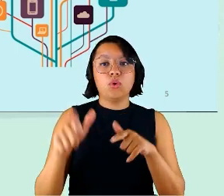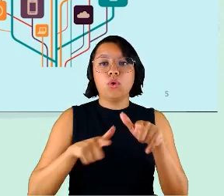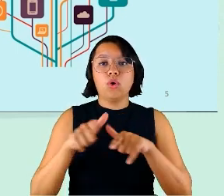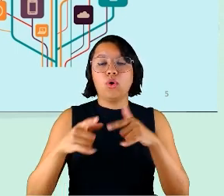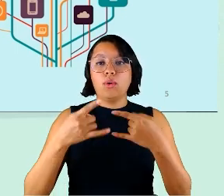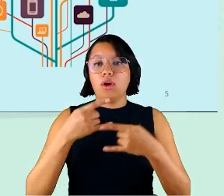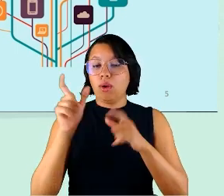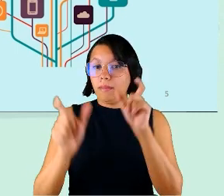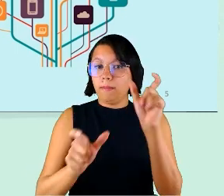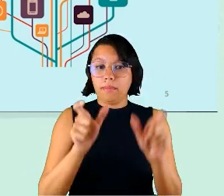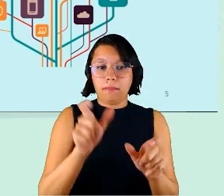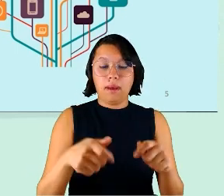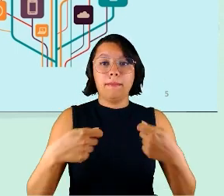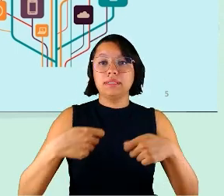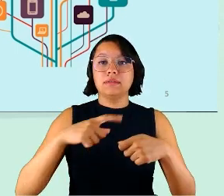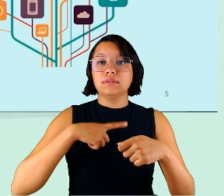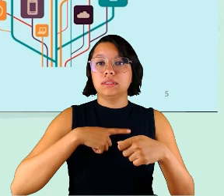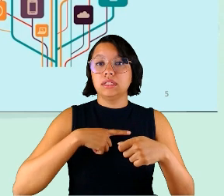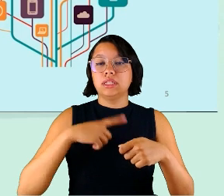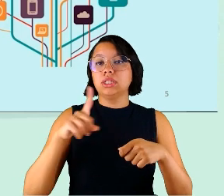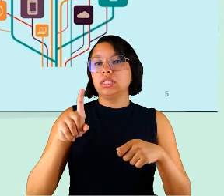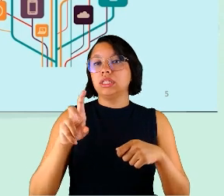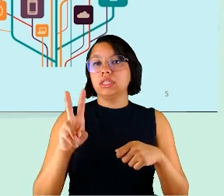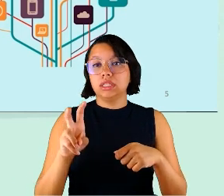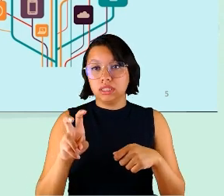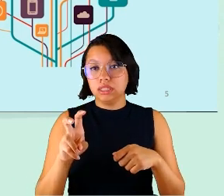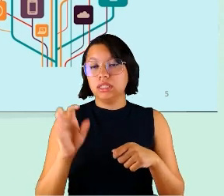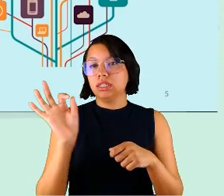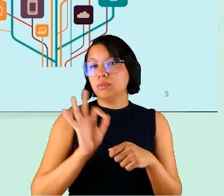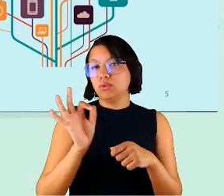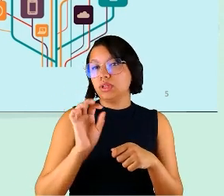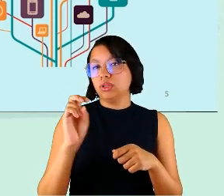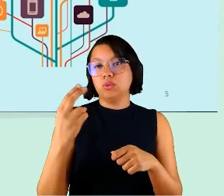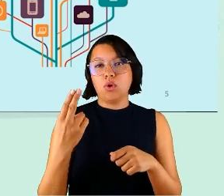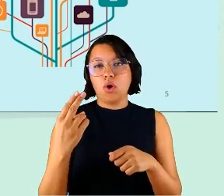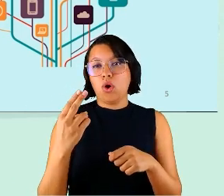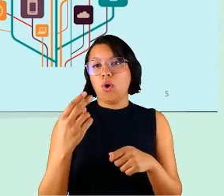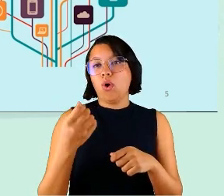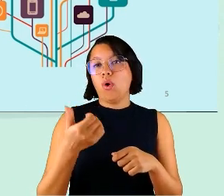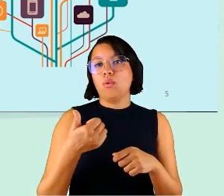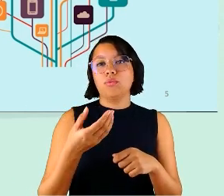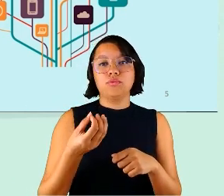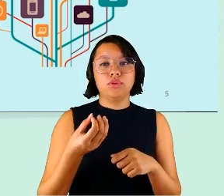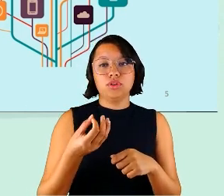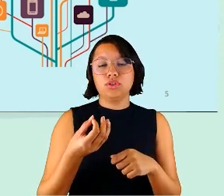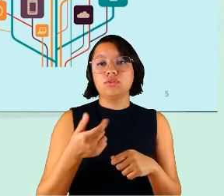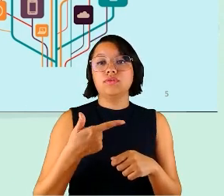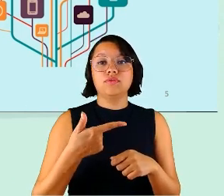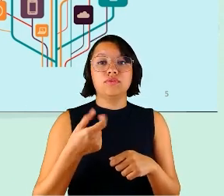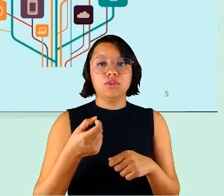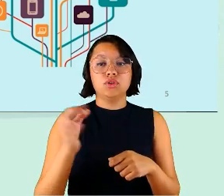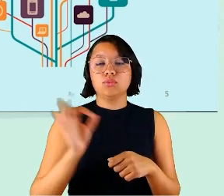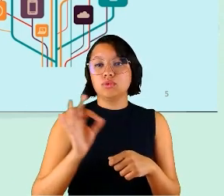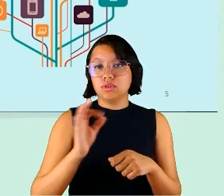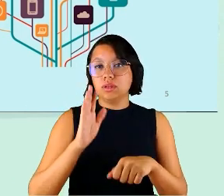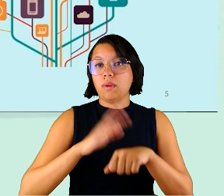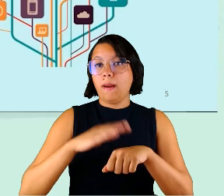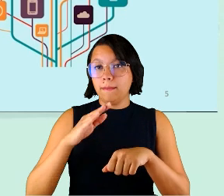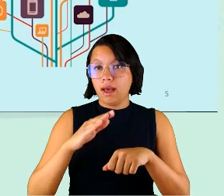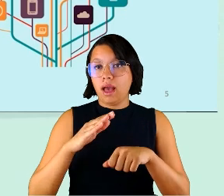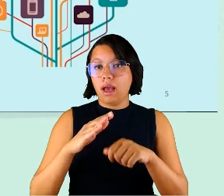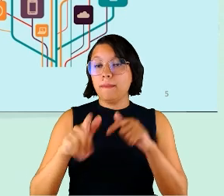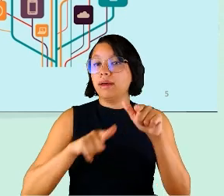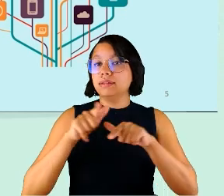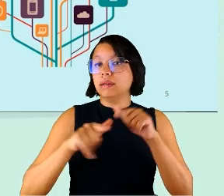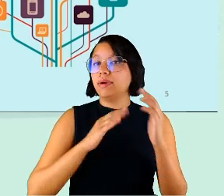precisava ter de 15, em alguns órgãos, 15% ou 20% a mais de produtividade para poder trabalhar a partir de sua casa.